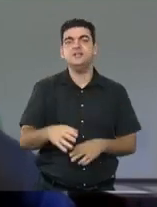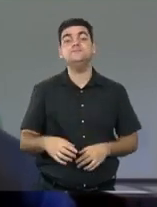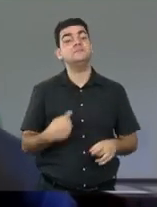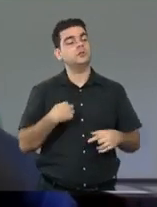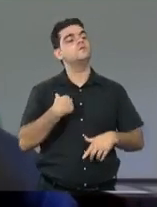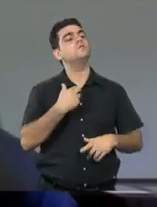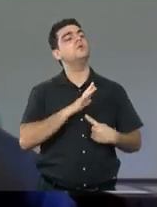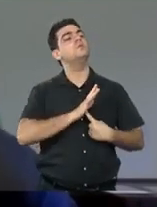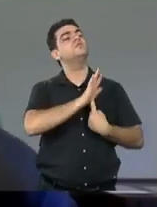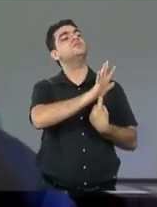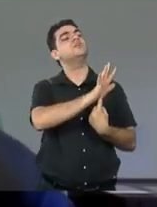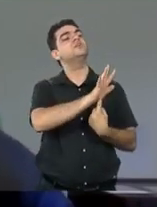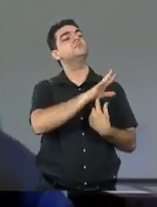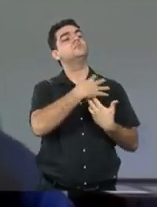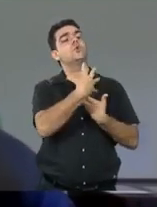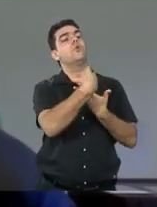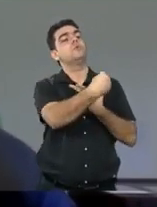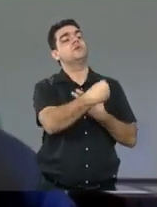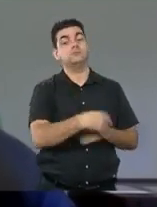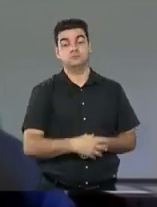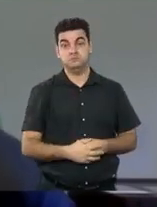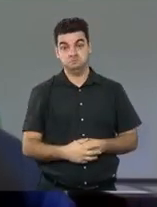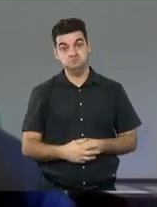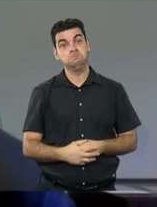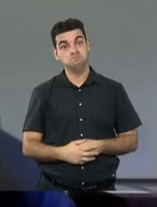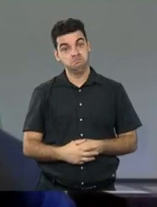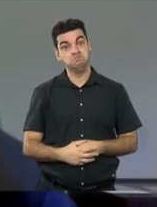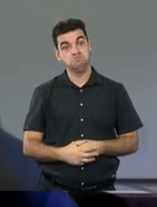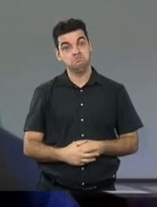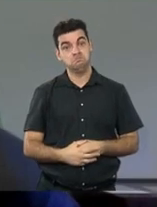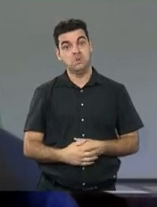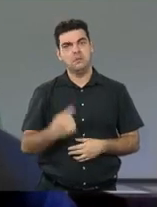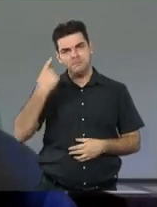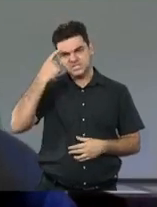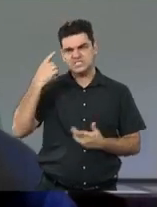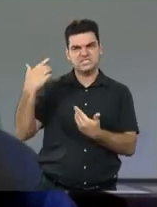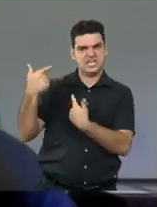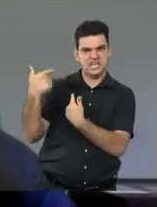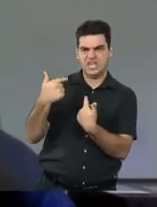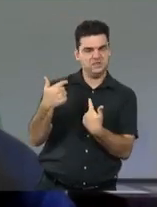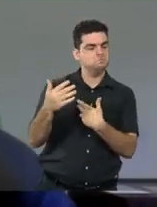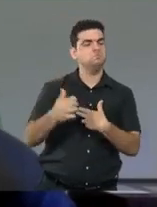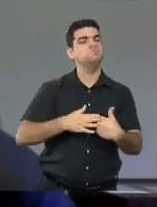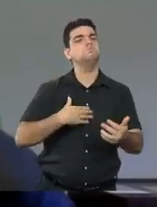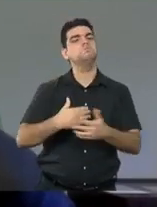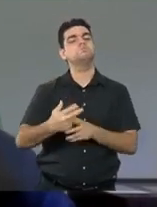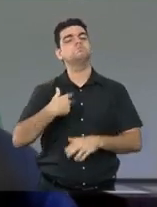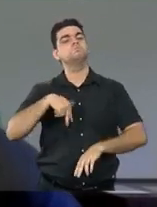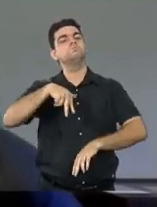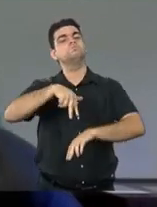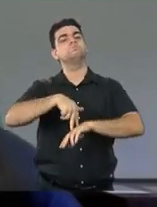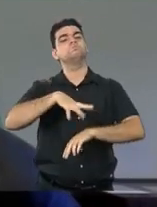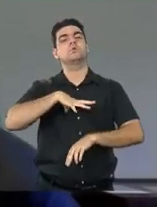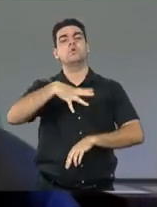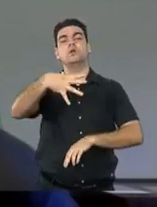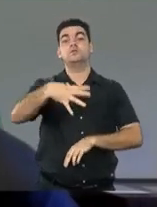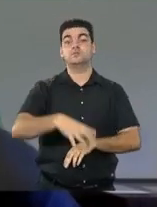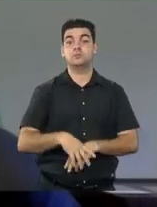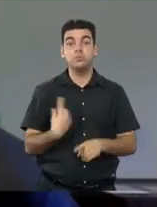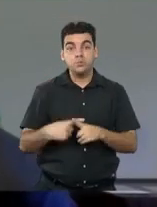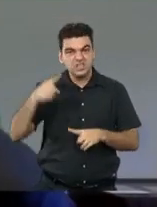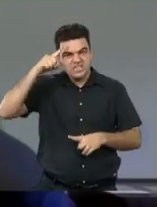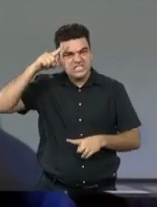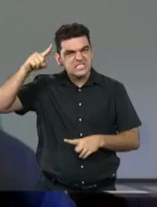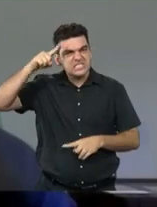exemplo, né? Responsabilidade, primeiro, superar a questão da discriminação racial porque a gente sabe que no dia a dia,